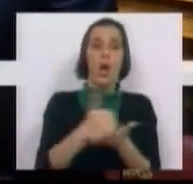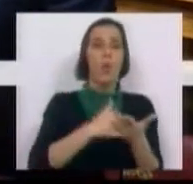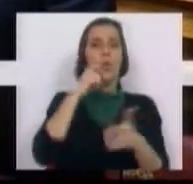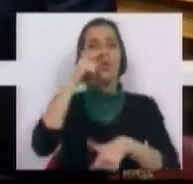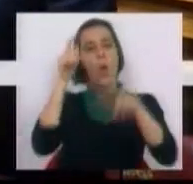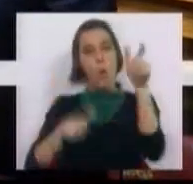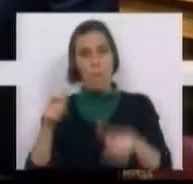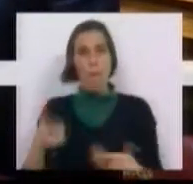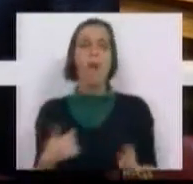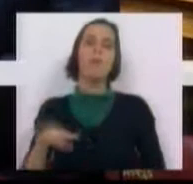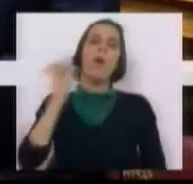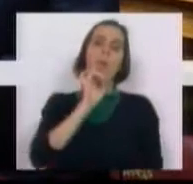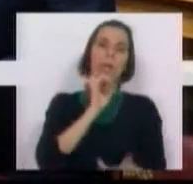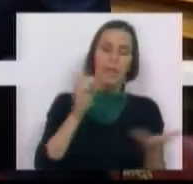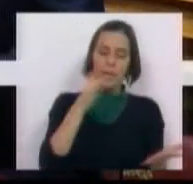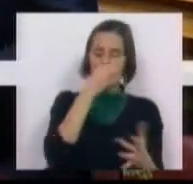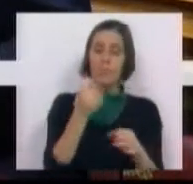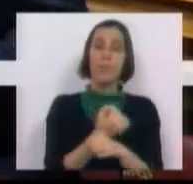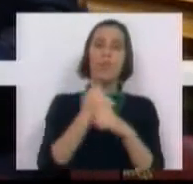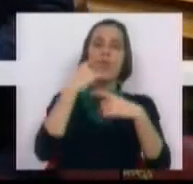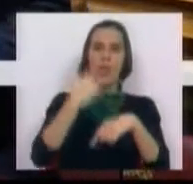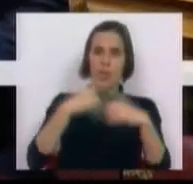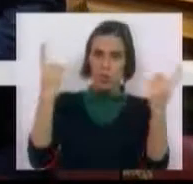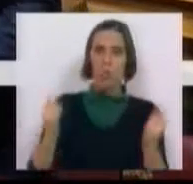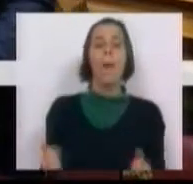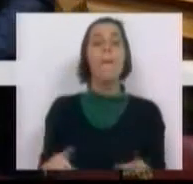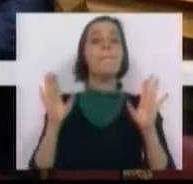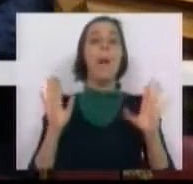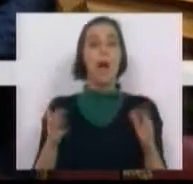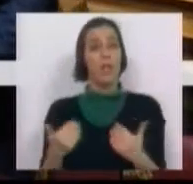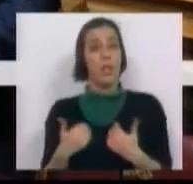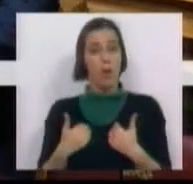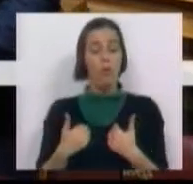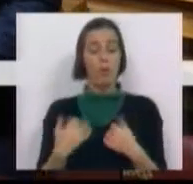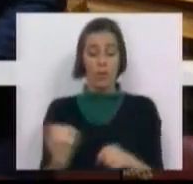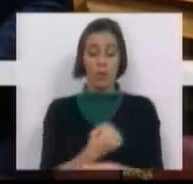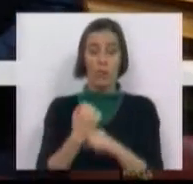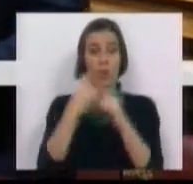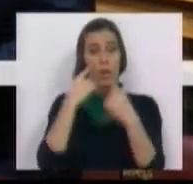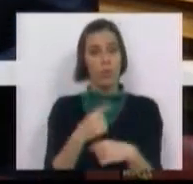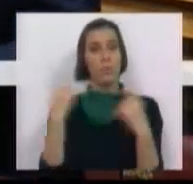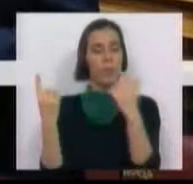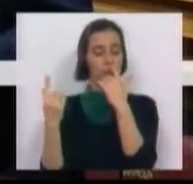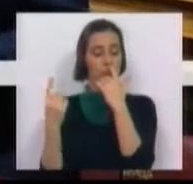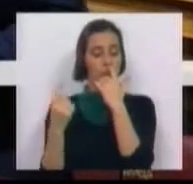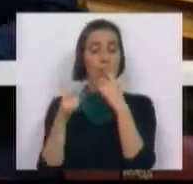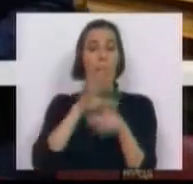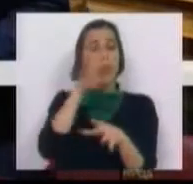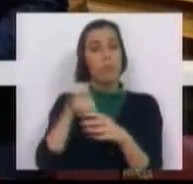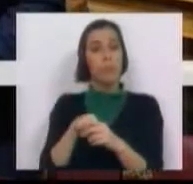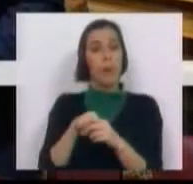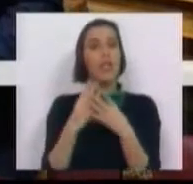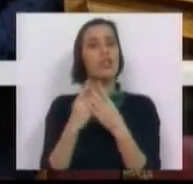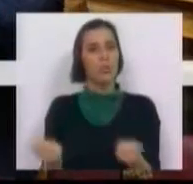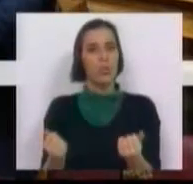somos para a qualificação dos funcionários públicos. Mas, para nós, os funcionários públicos são parte